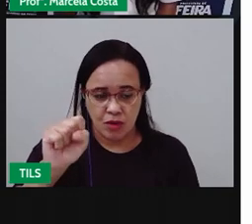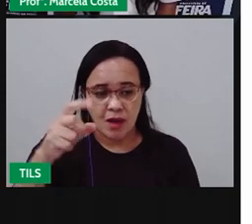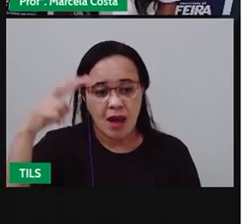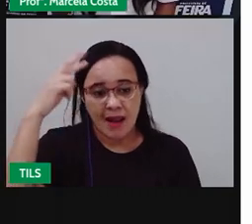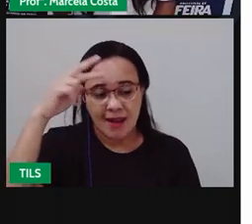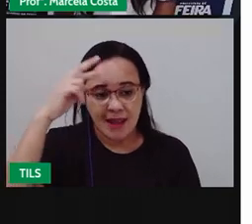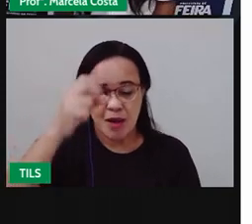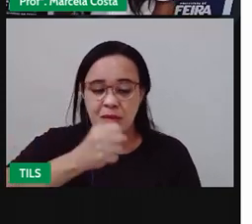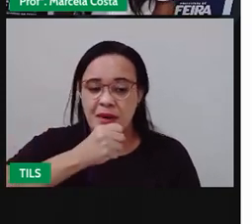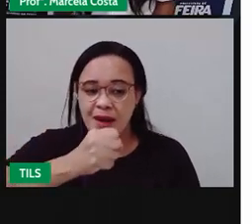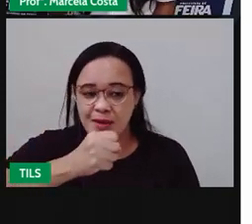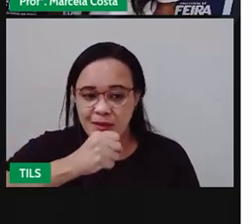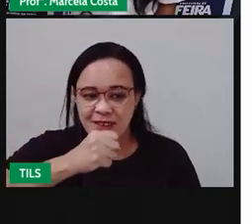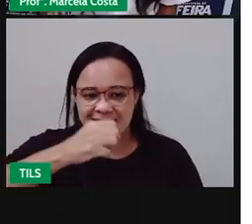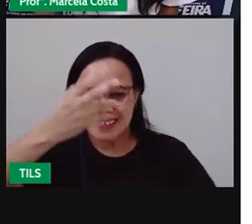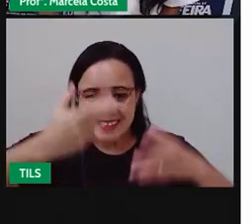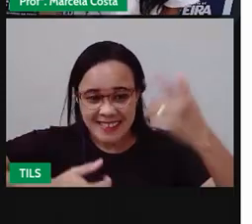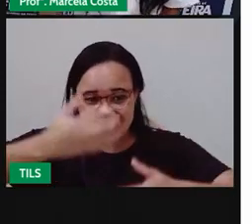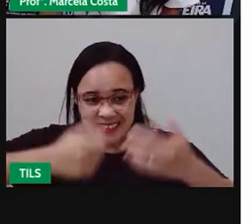passada. Lembra dele?